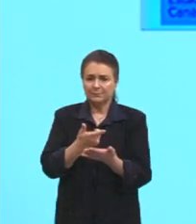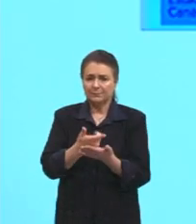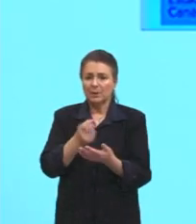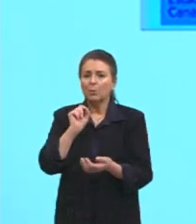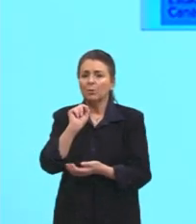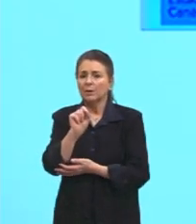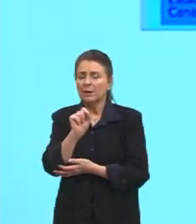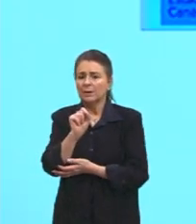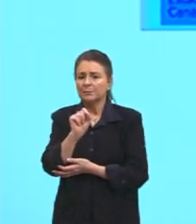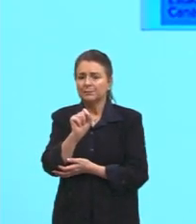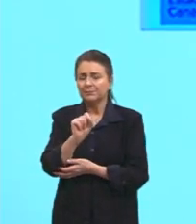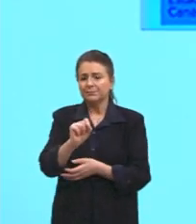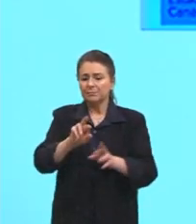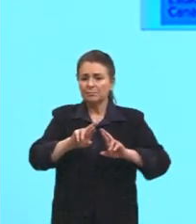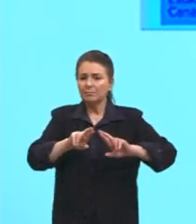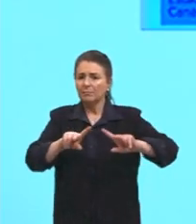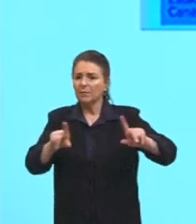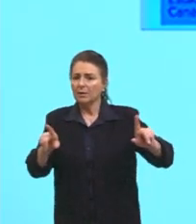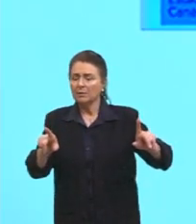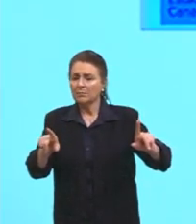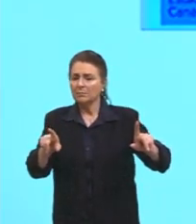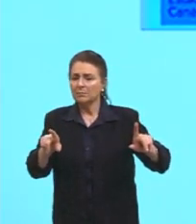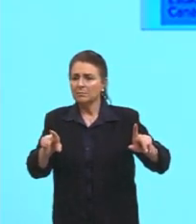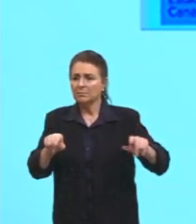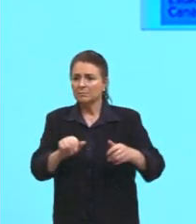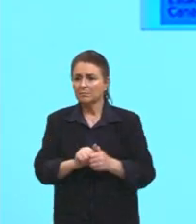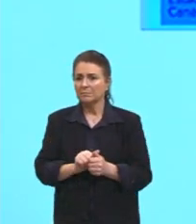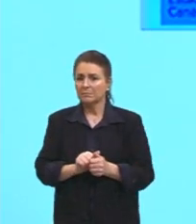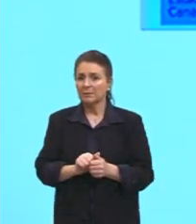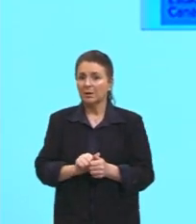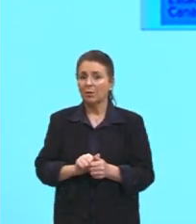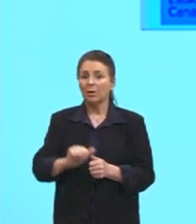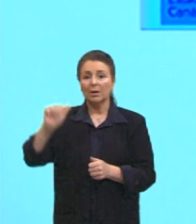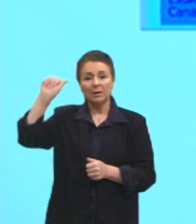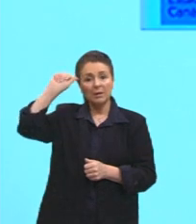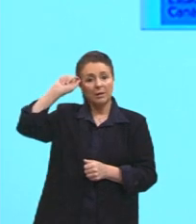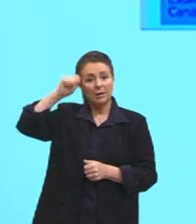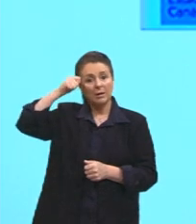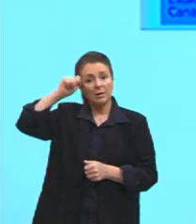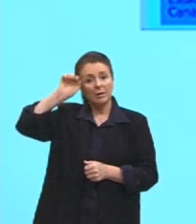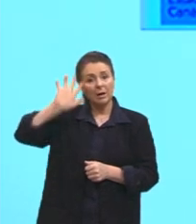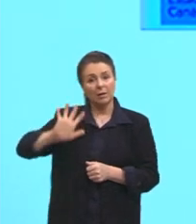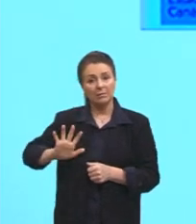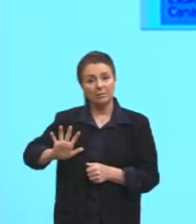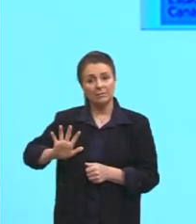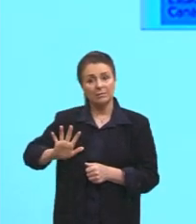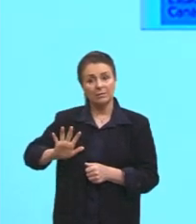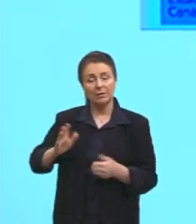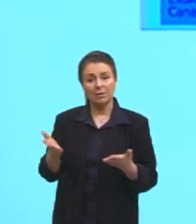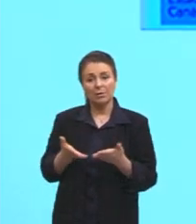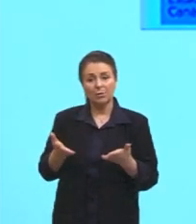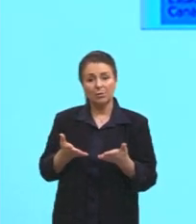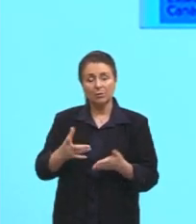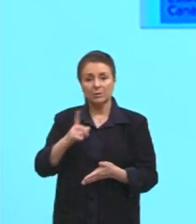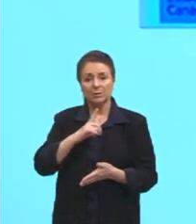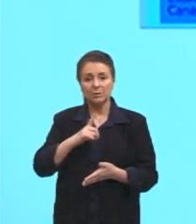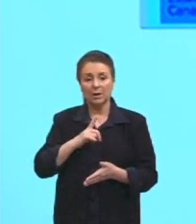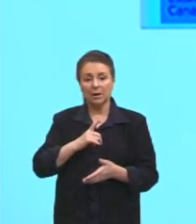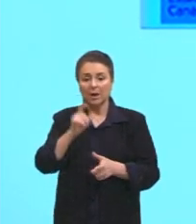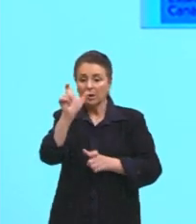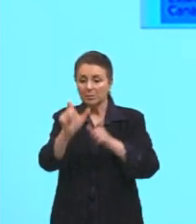assim, essa diferença, é o pessoal aqui da África, olha só. Então, hoje nós temos a galera